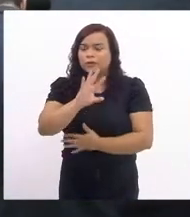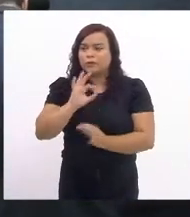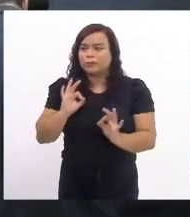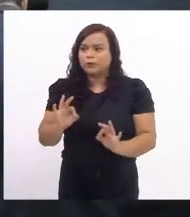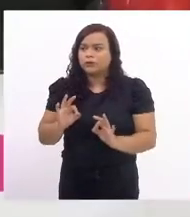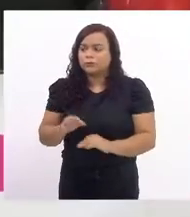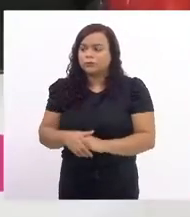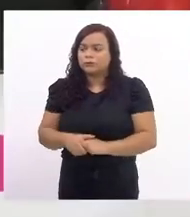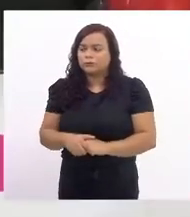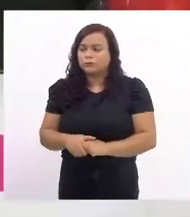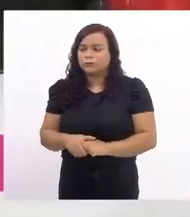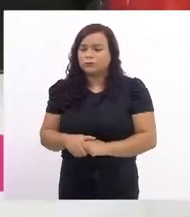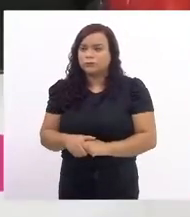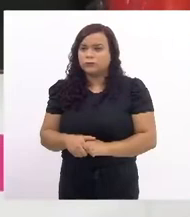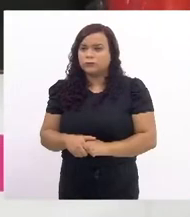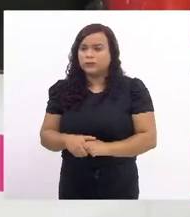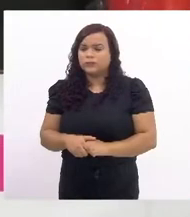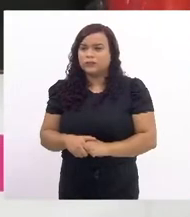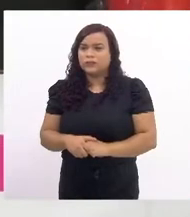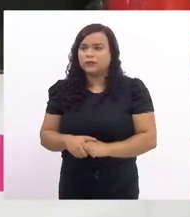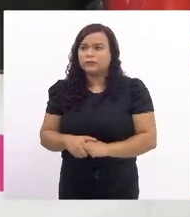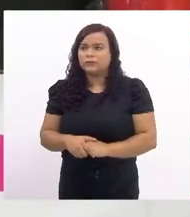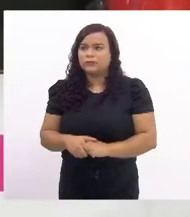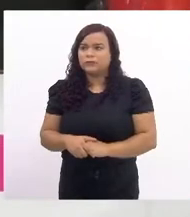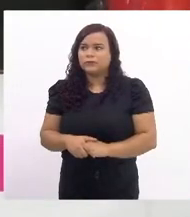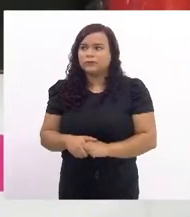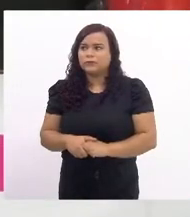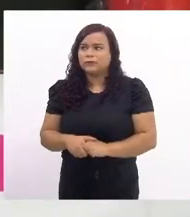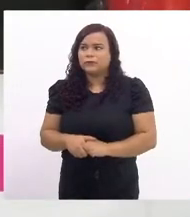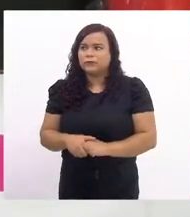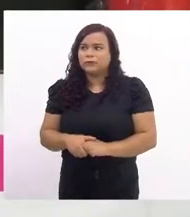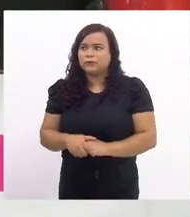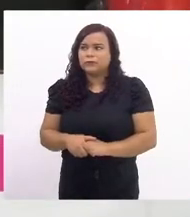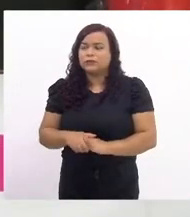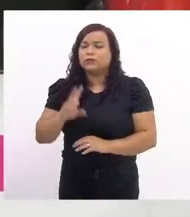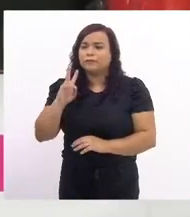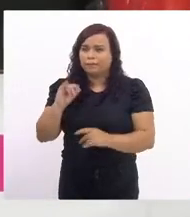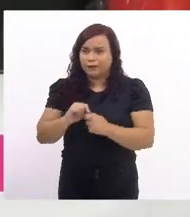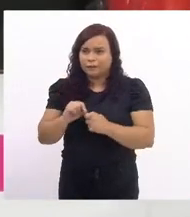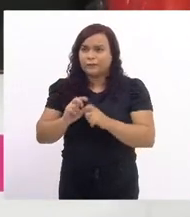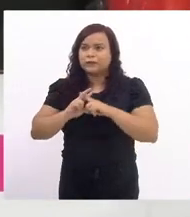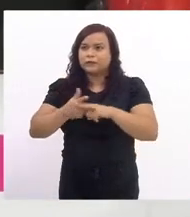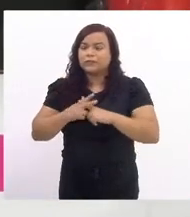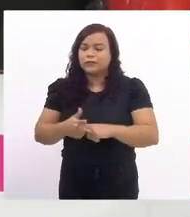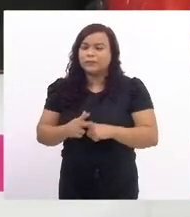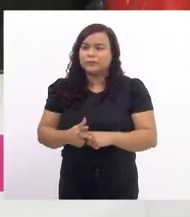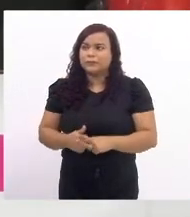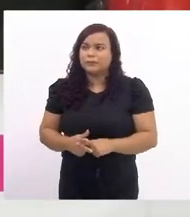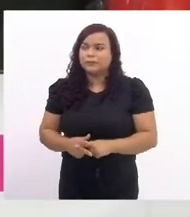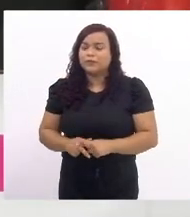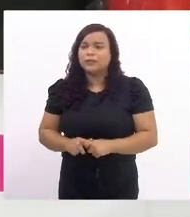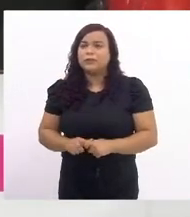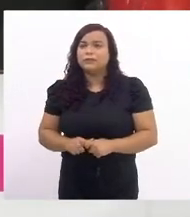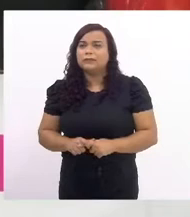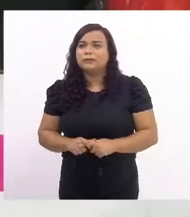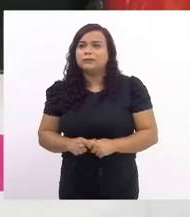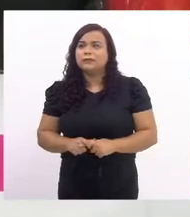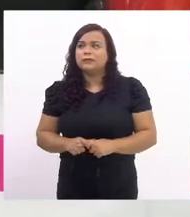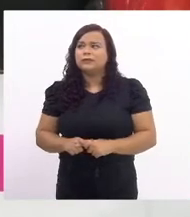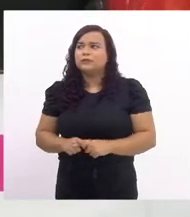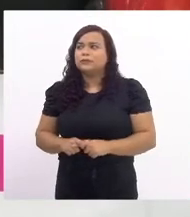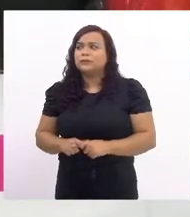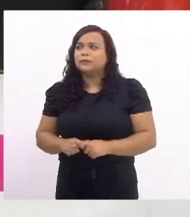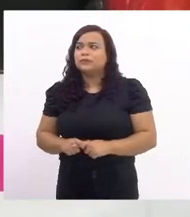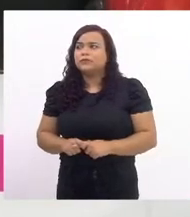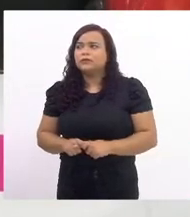está pedindo vistas. Será feita a correção. Em discussão, não havendo o que queira